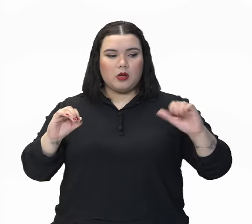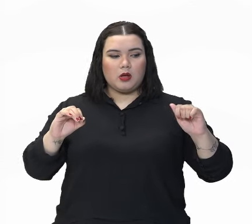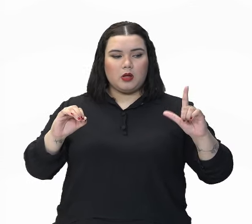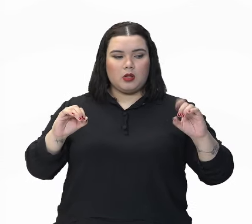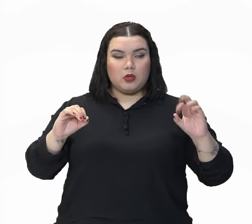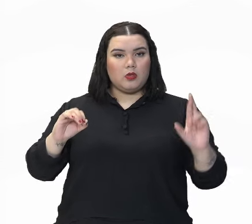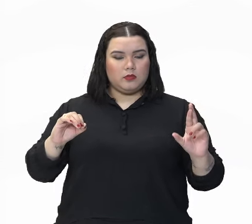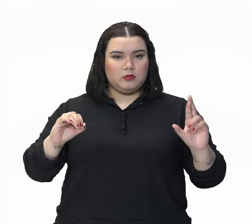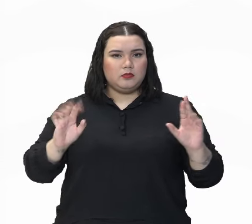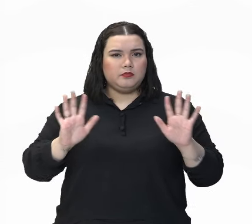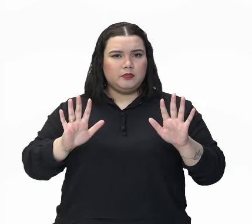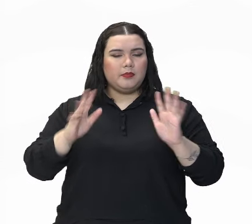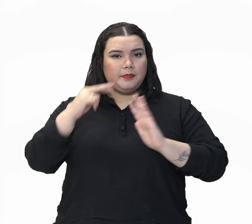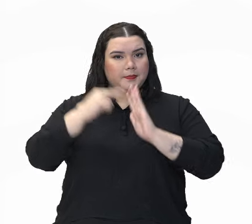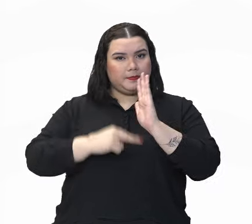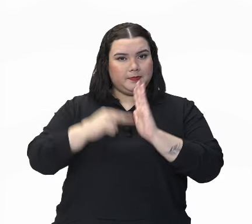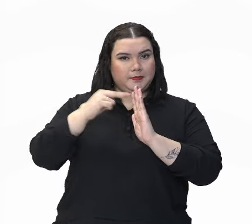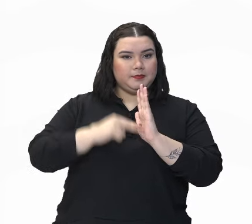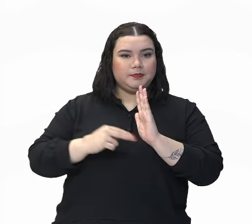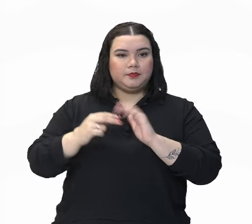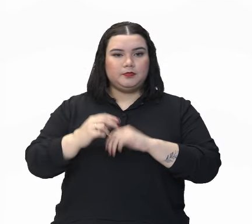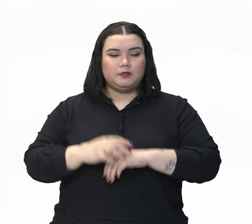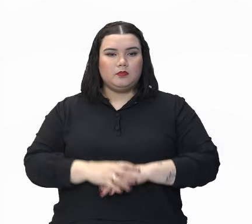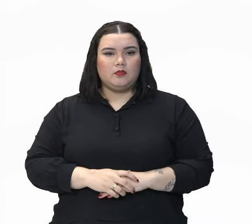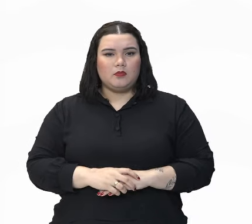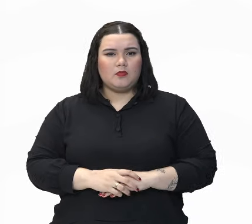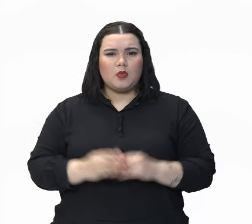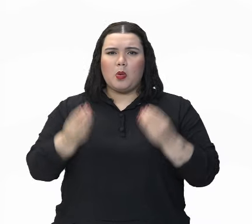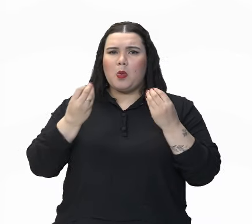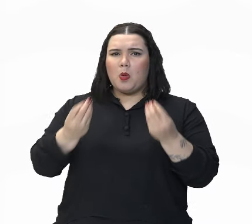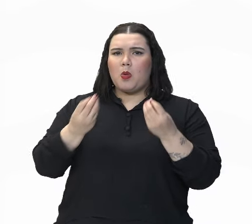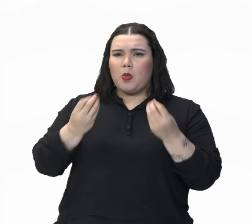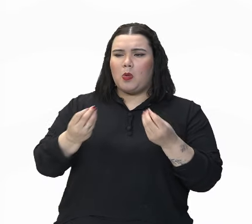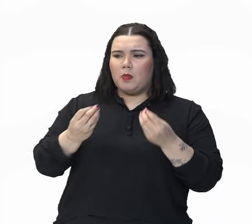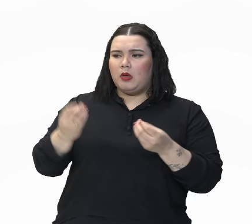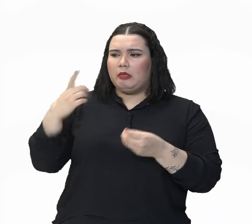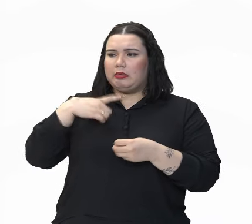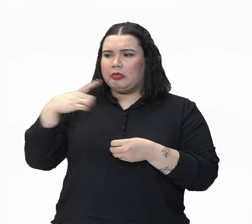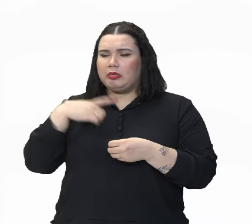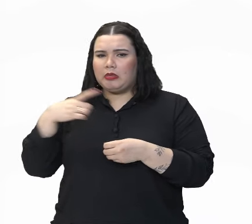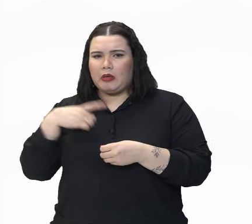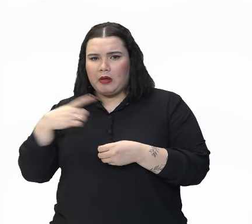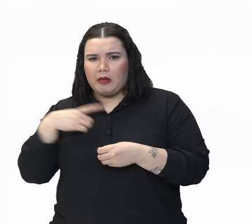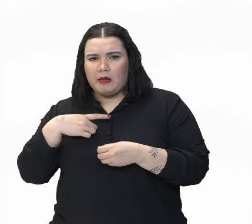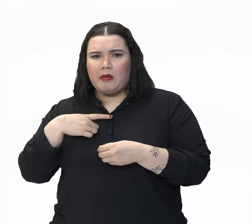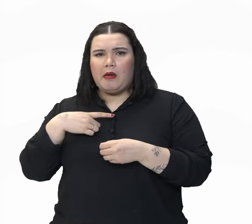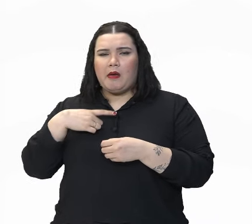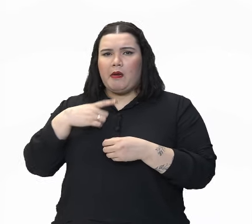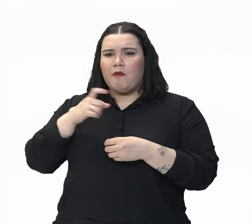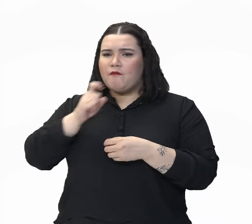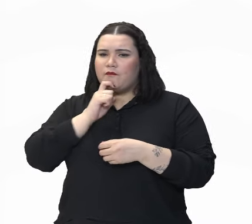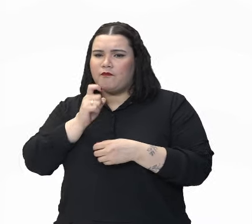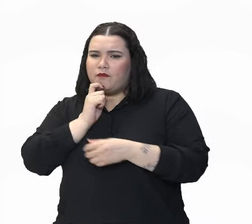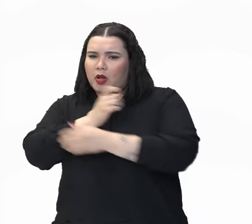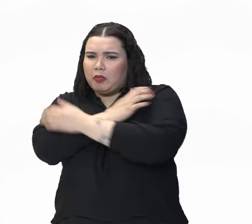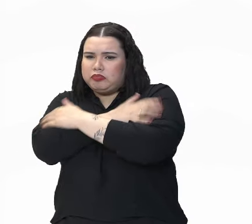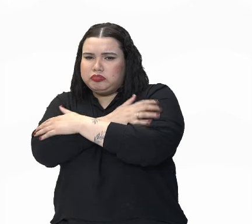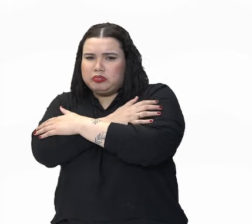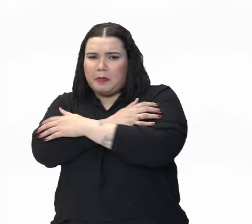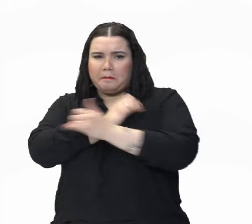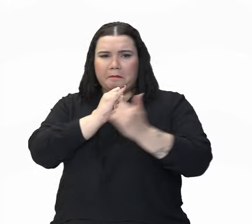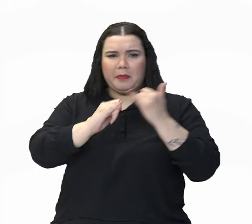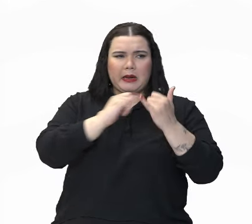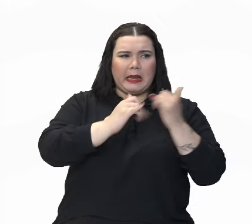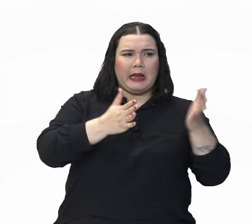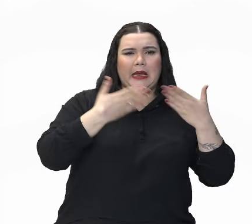lá para o fragmento de número 2. Como podia ter frio, com semelhante calor, ficou um